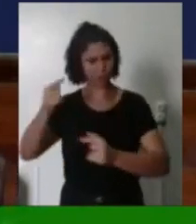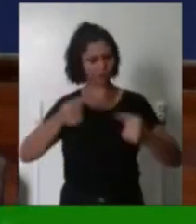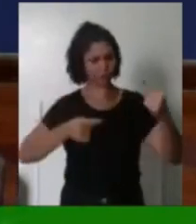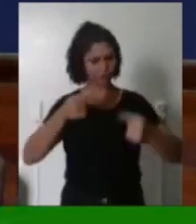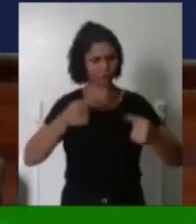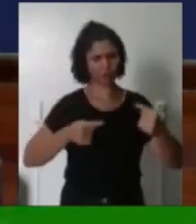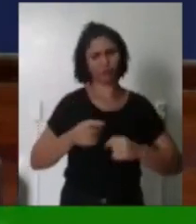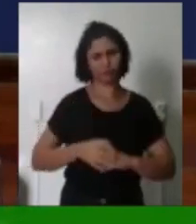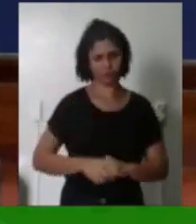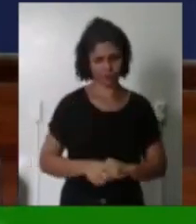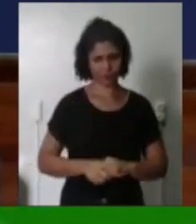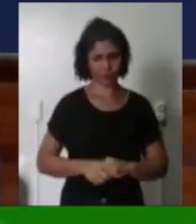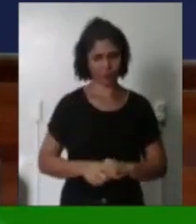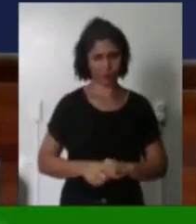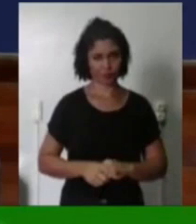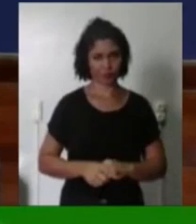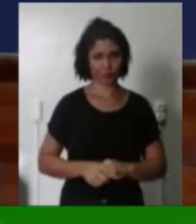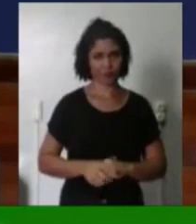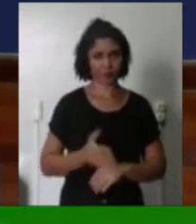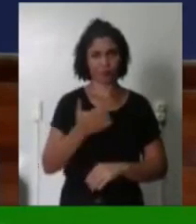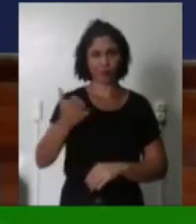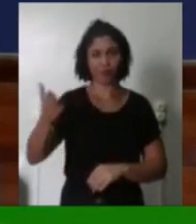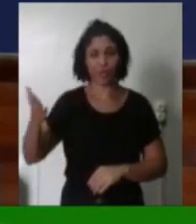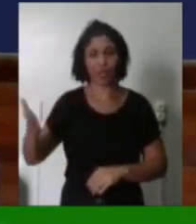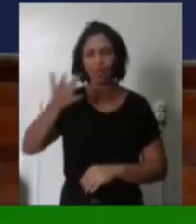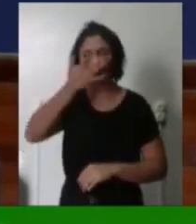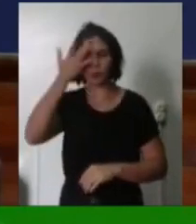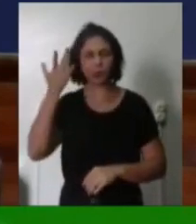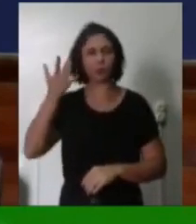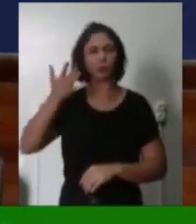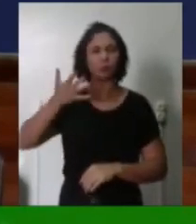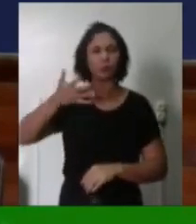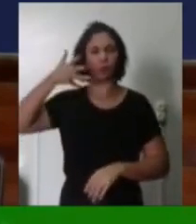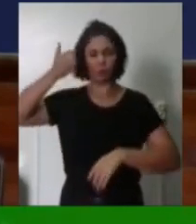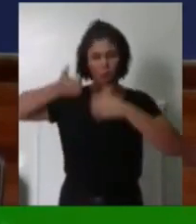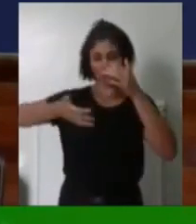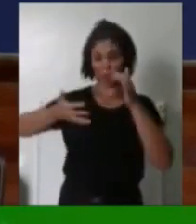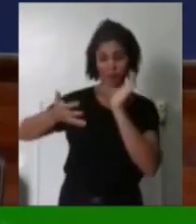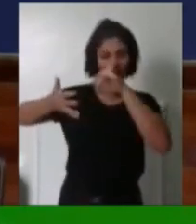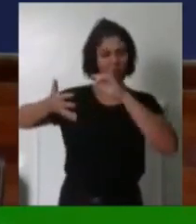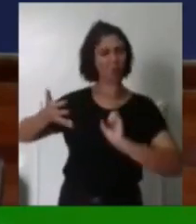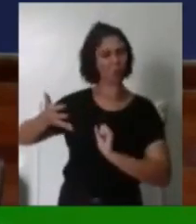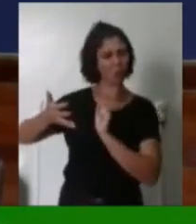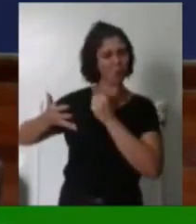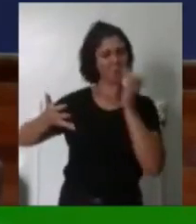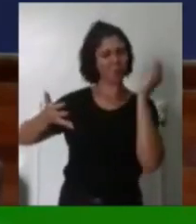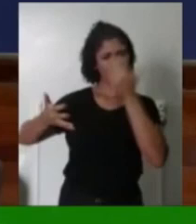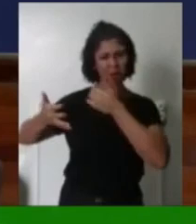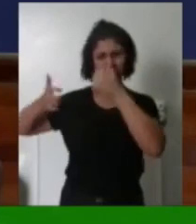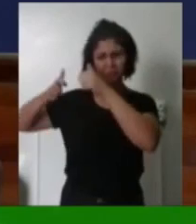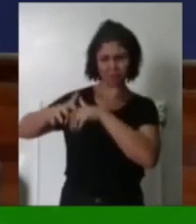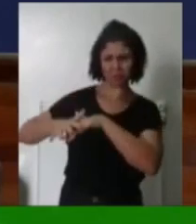Então o discurso do ódio Nega a atividade política Então nós estamos aqui Na verdade